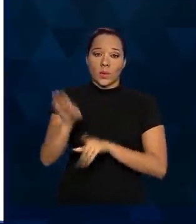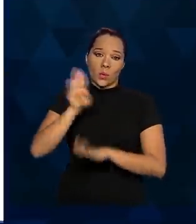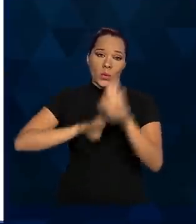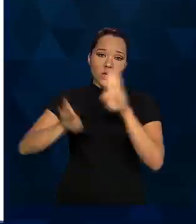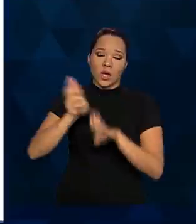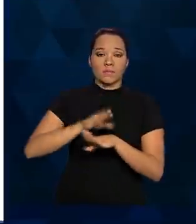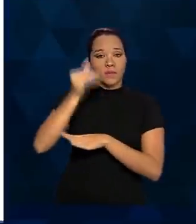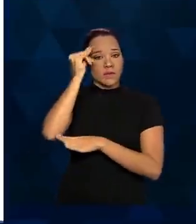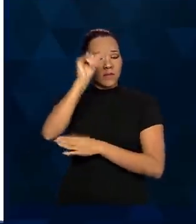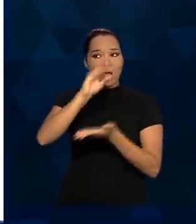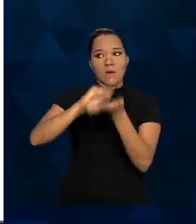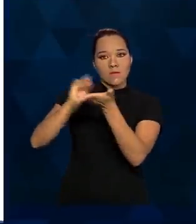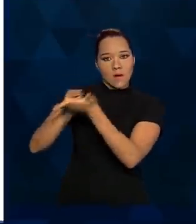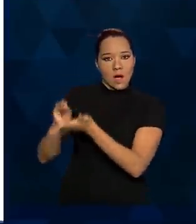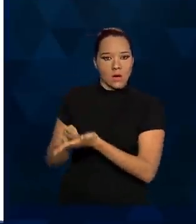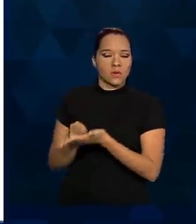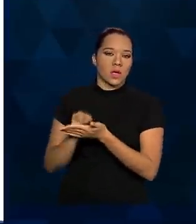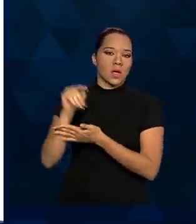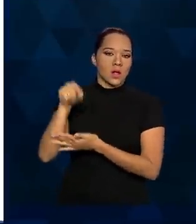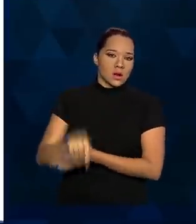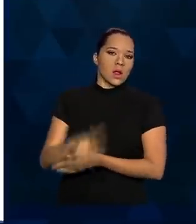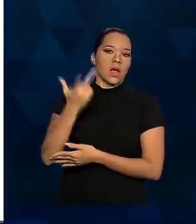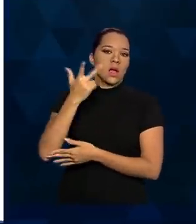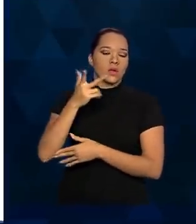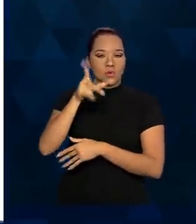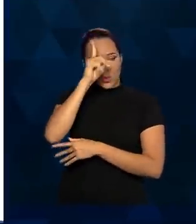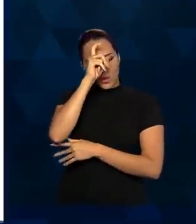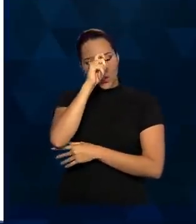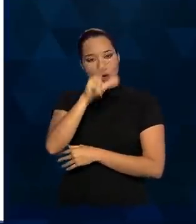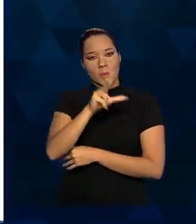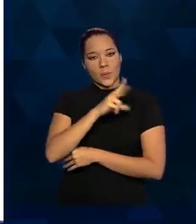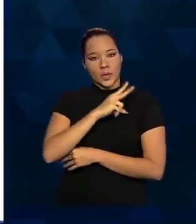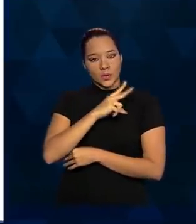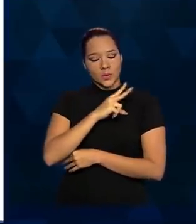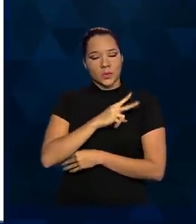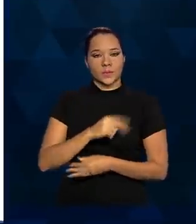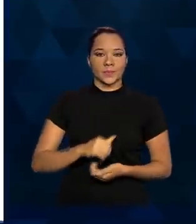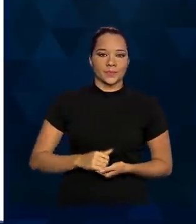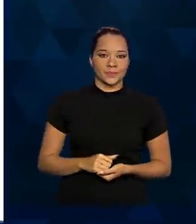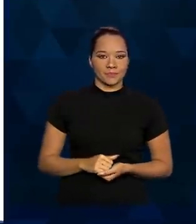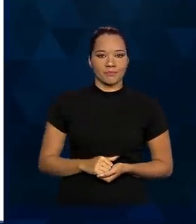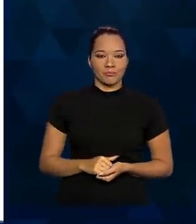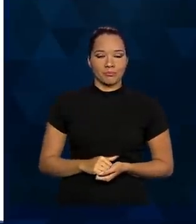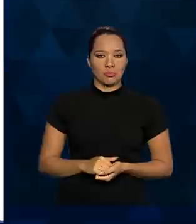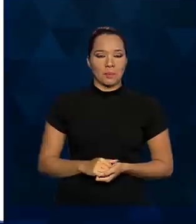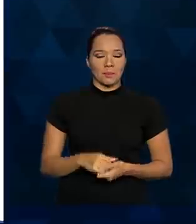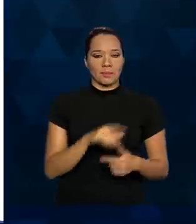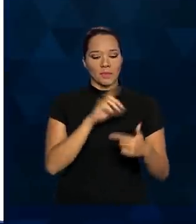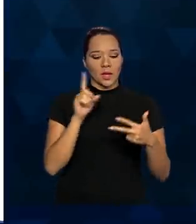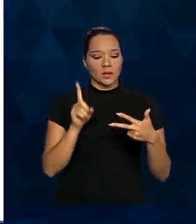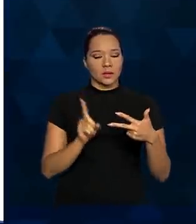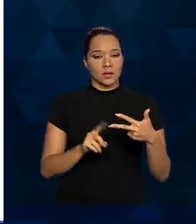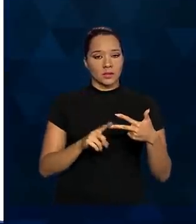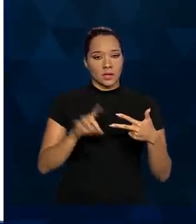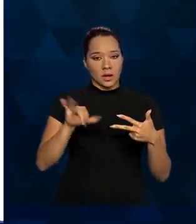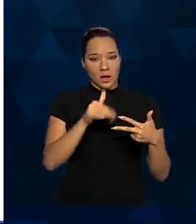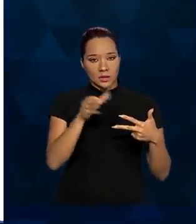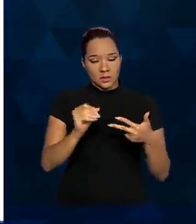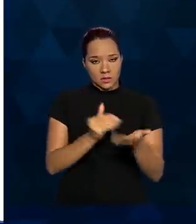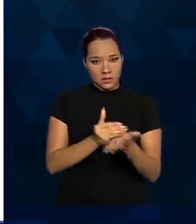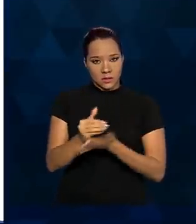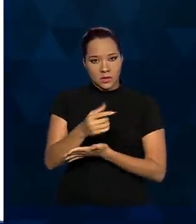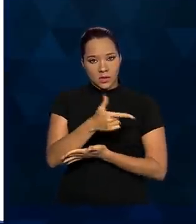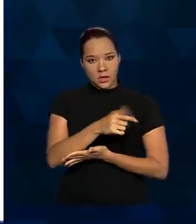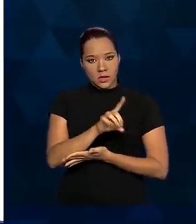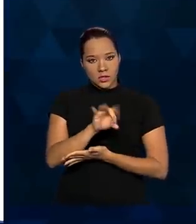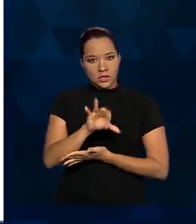não desabastecer a rede privada de saúde. E a terceira ação, que se iniciou dia